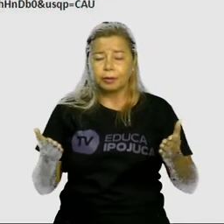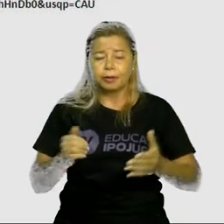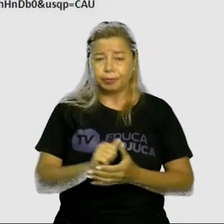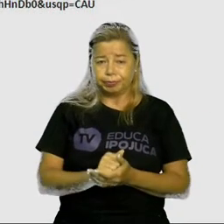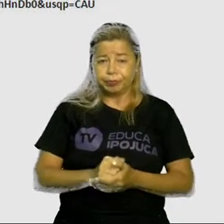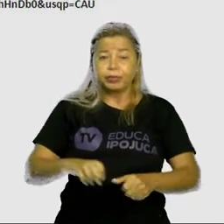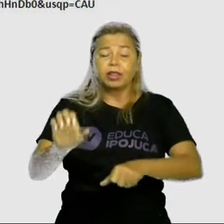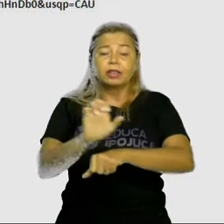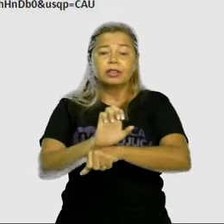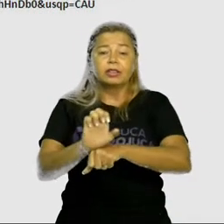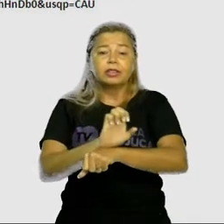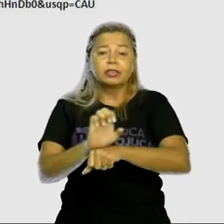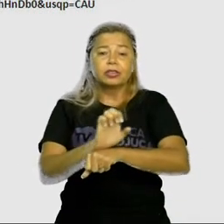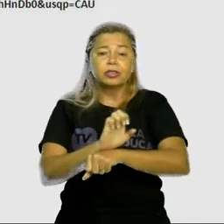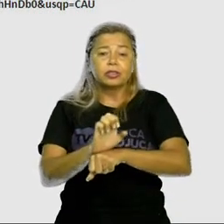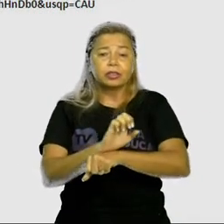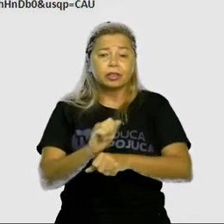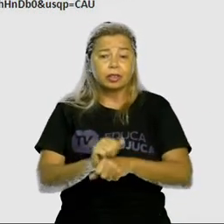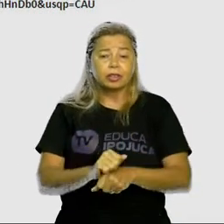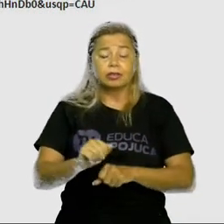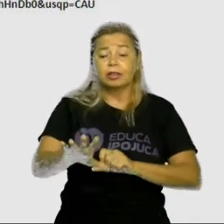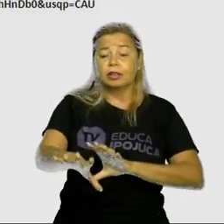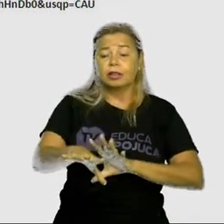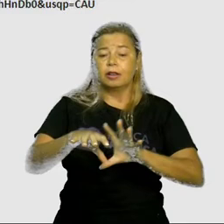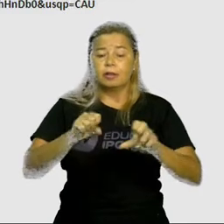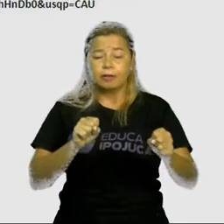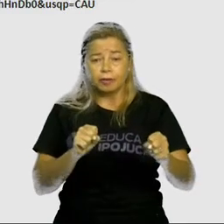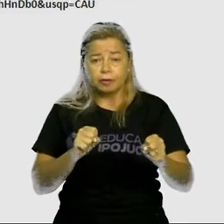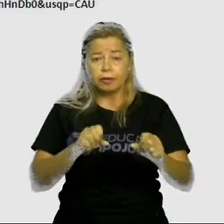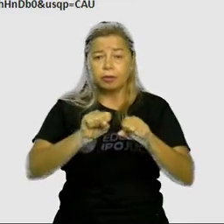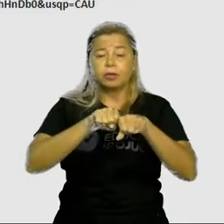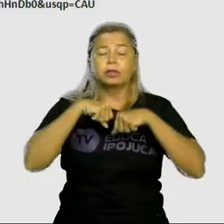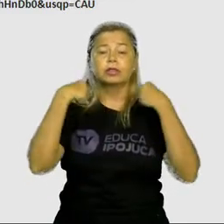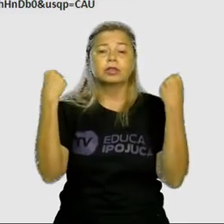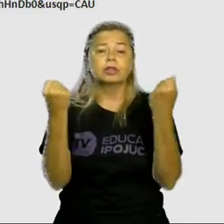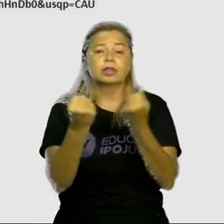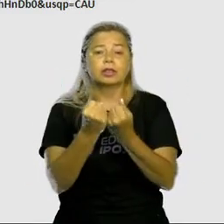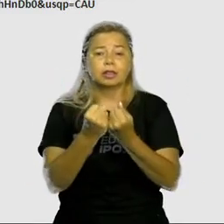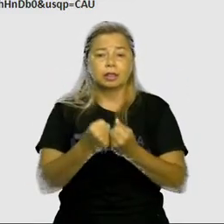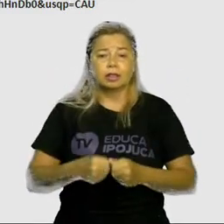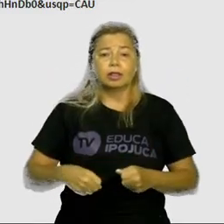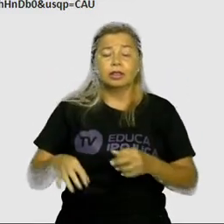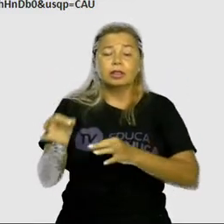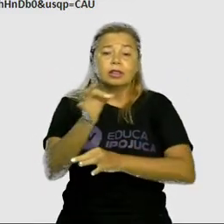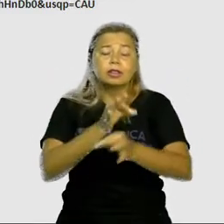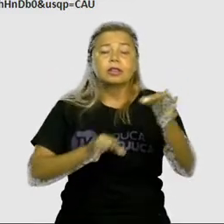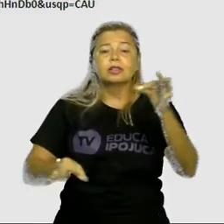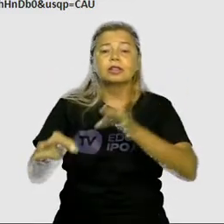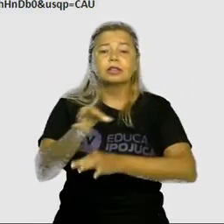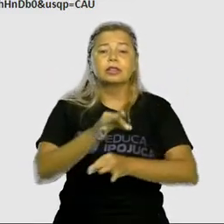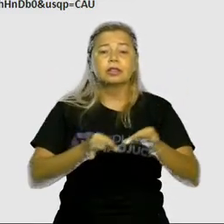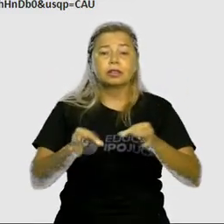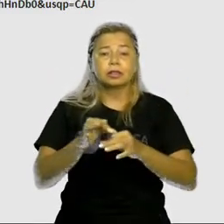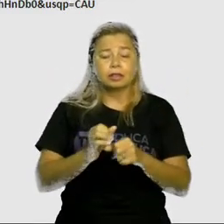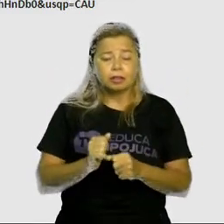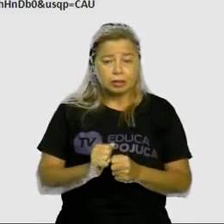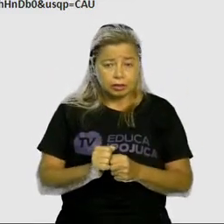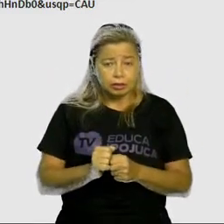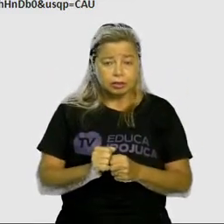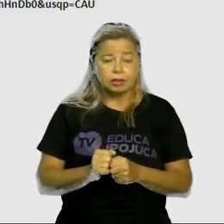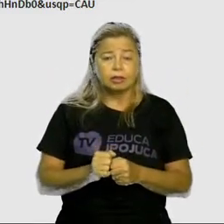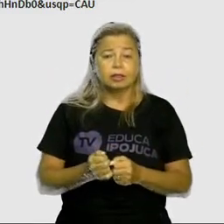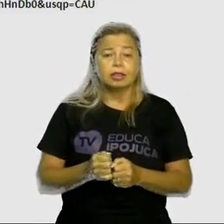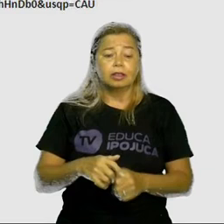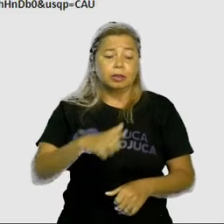Estado é a forma como a sociedade se organiza politicamente. O governo é a forma como